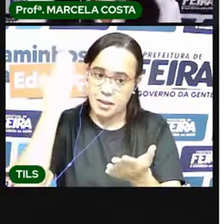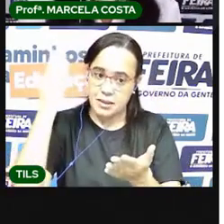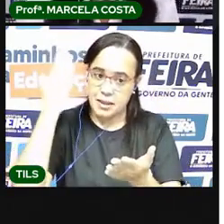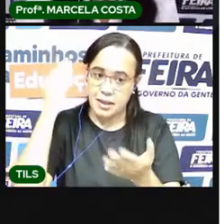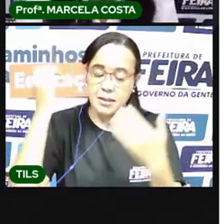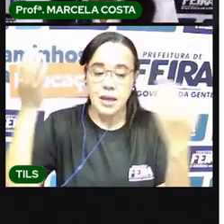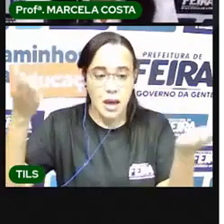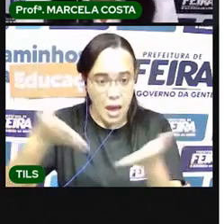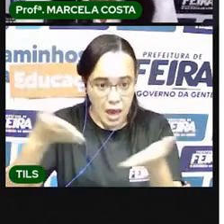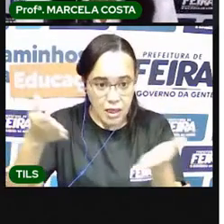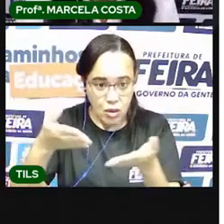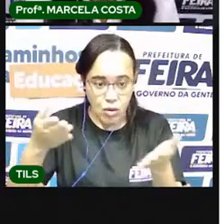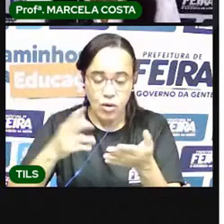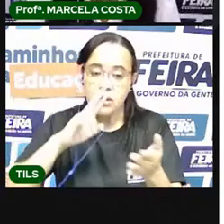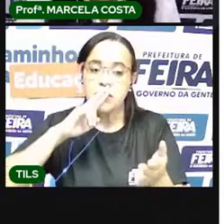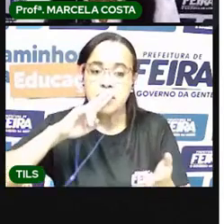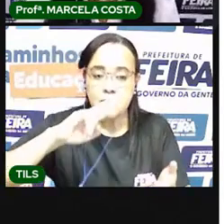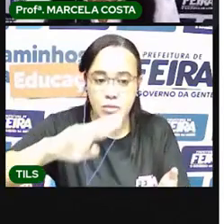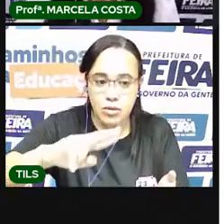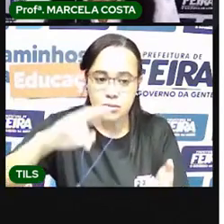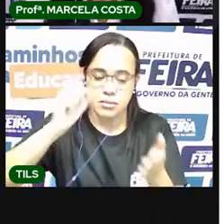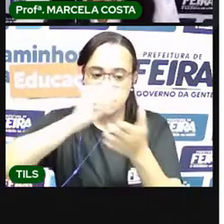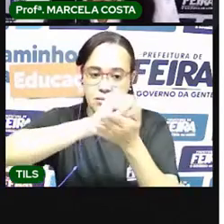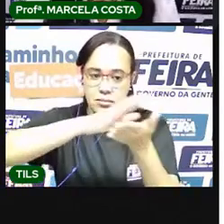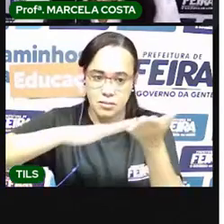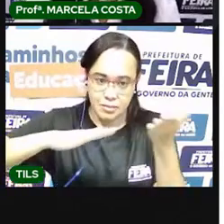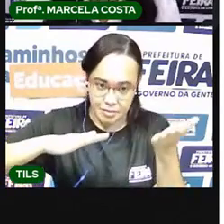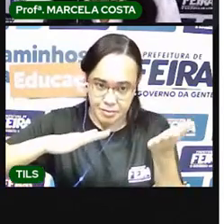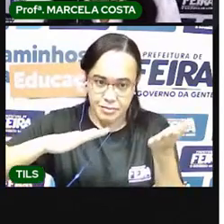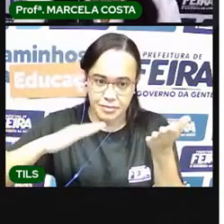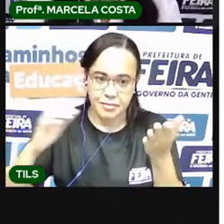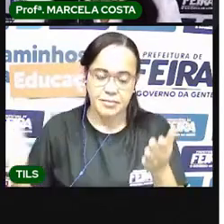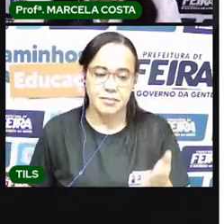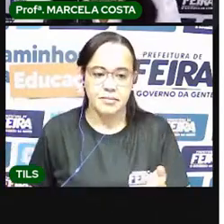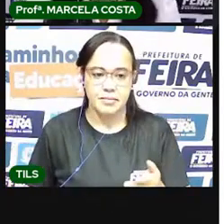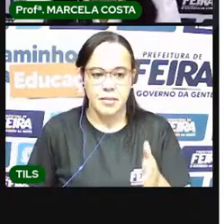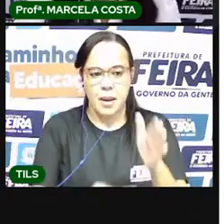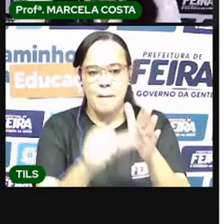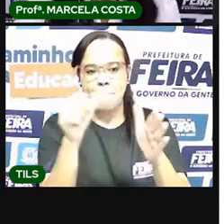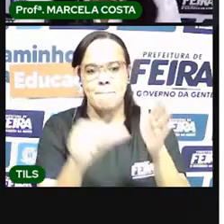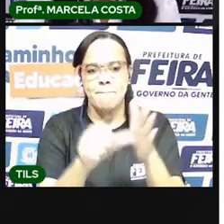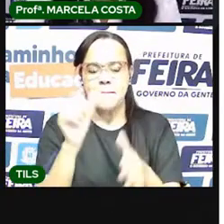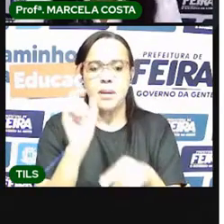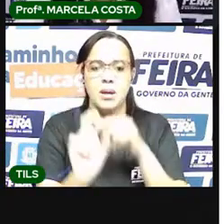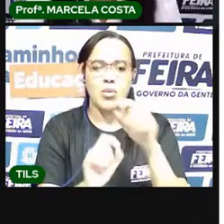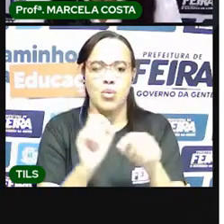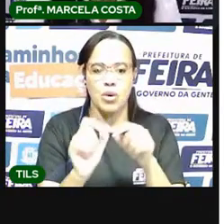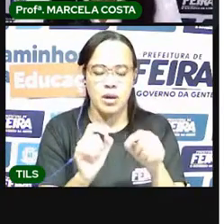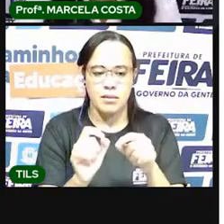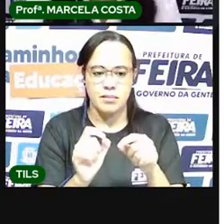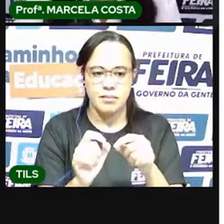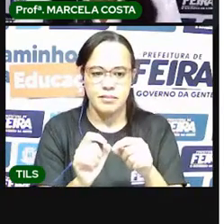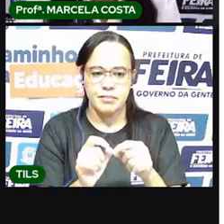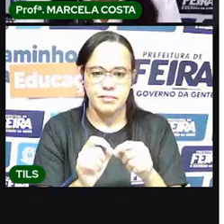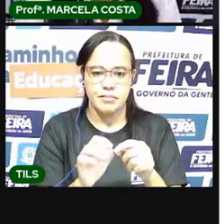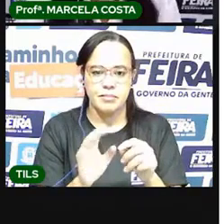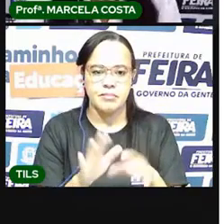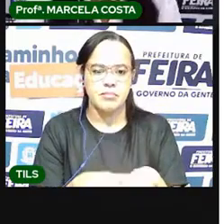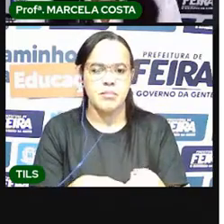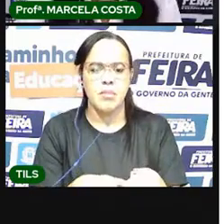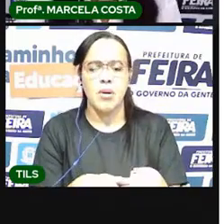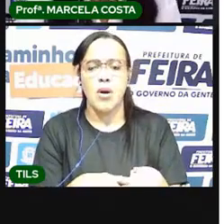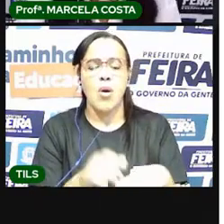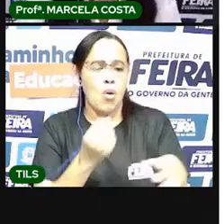ele que a gente vai conseguir responder essa atividade A primeira questão diz assim Qual é o primeiro